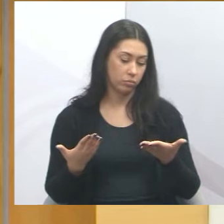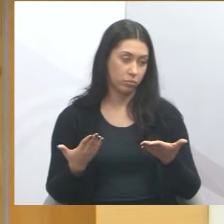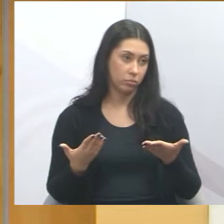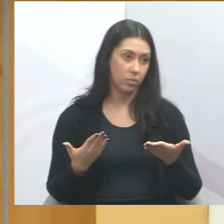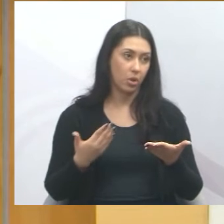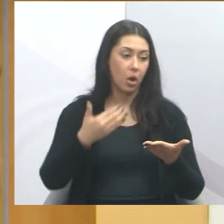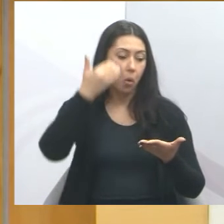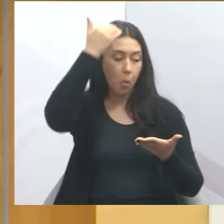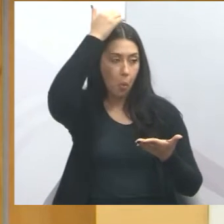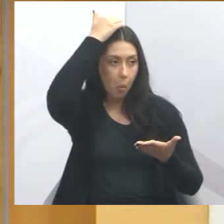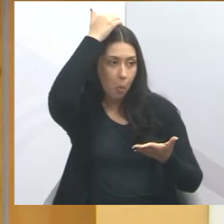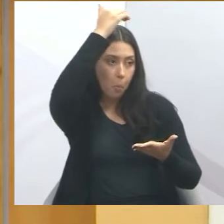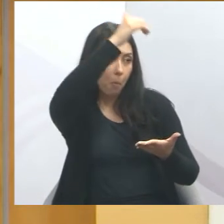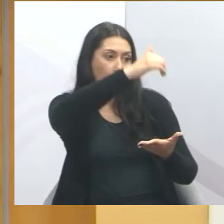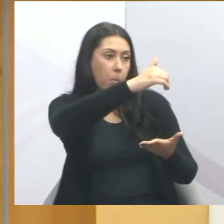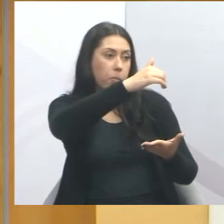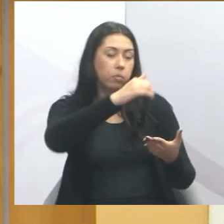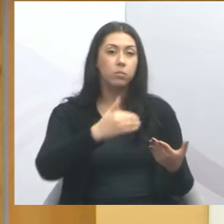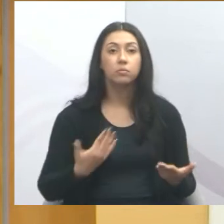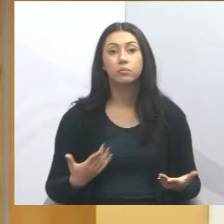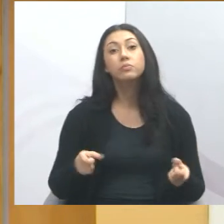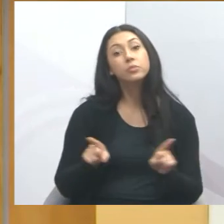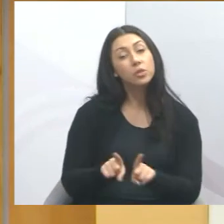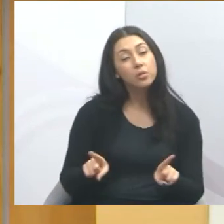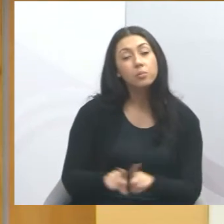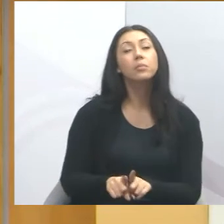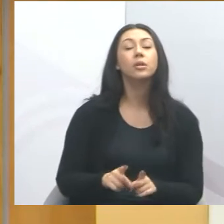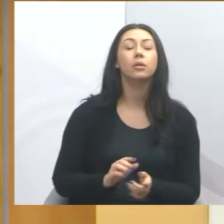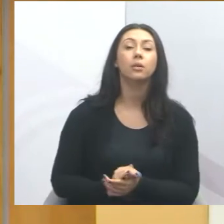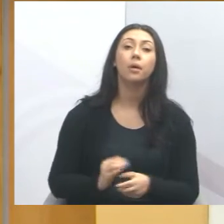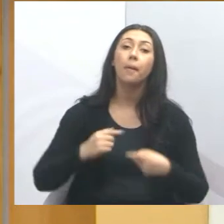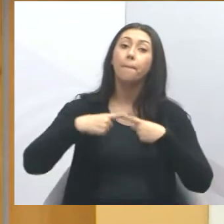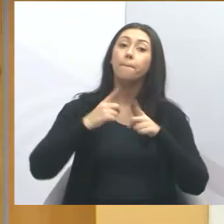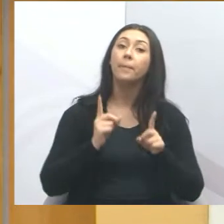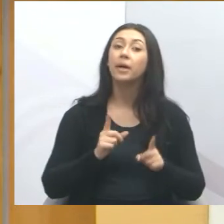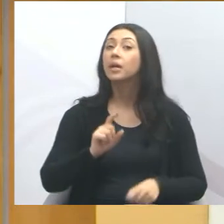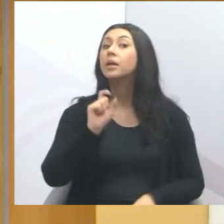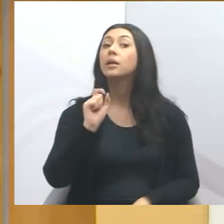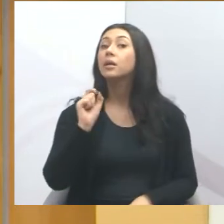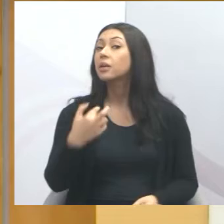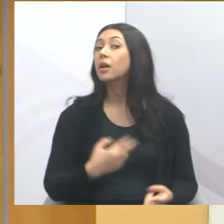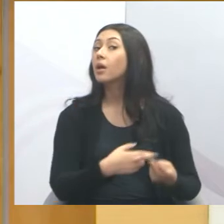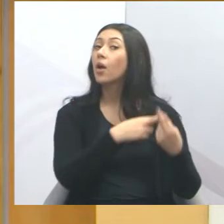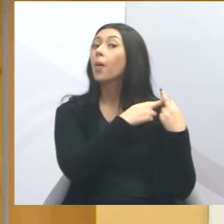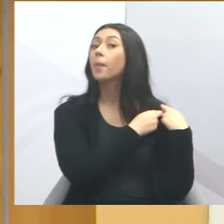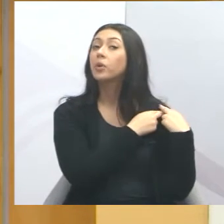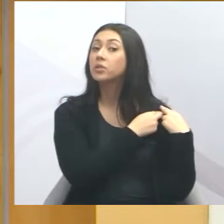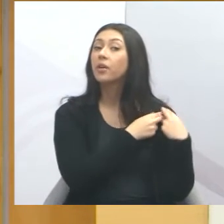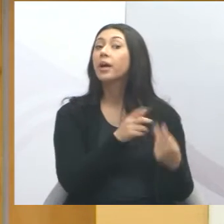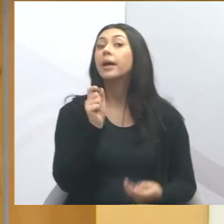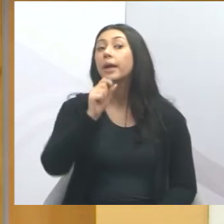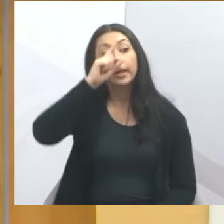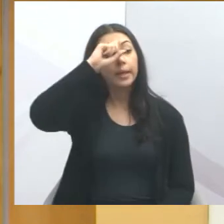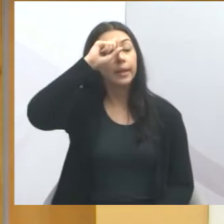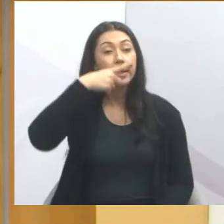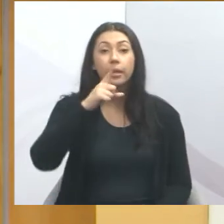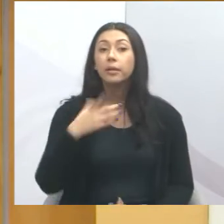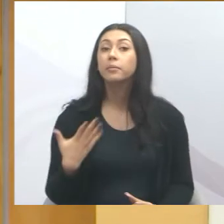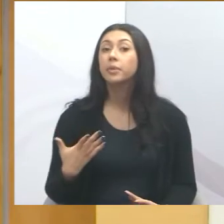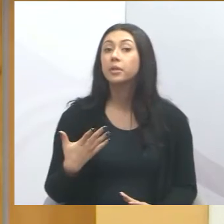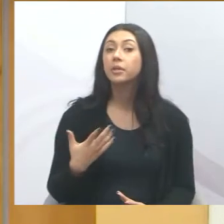culpa é da empresa, é também da empresa, mas quem tem que dizer para a empresa o que ela tem que fazer,